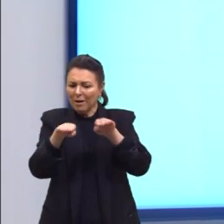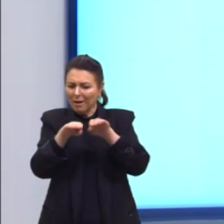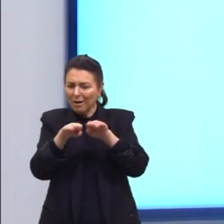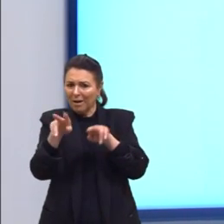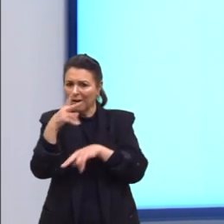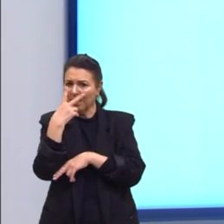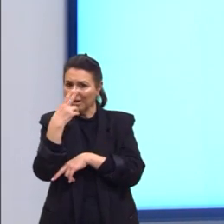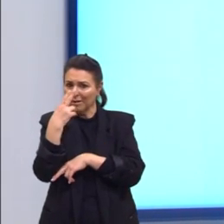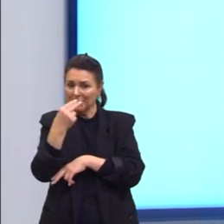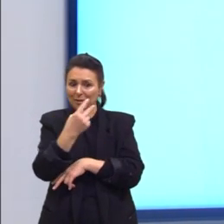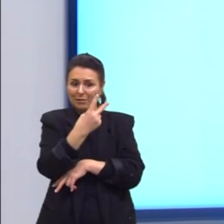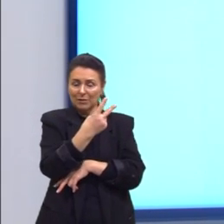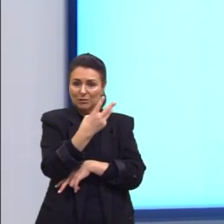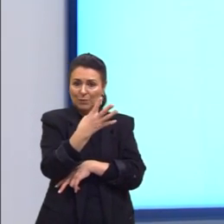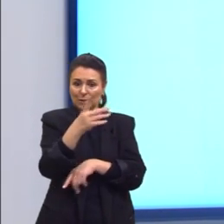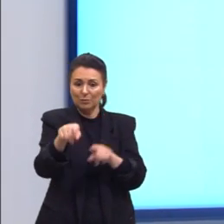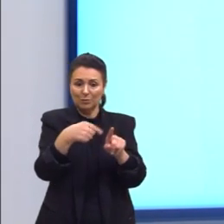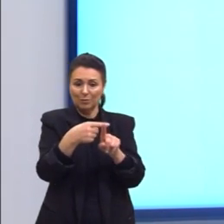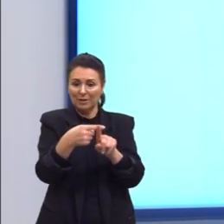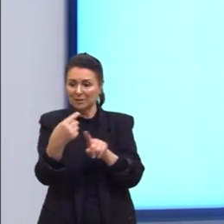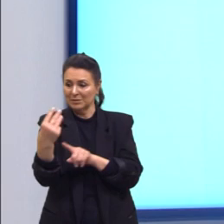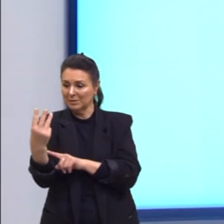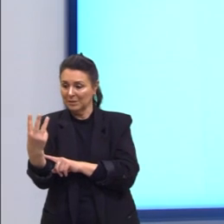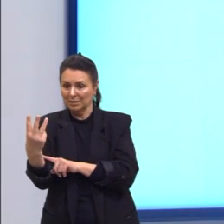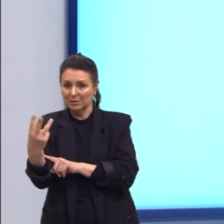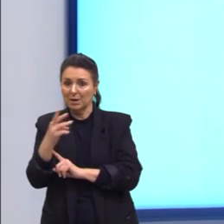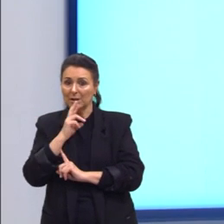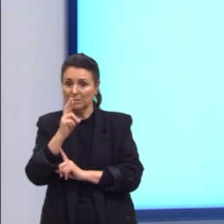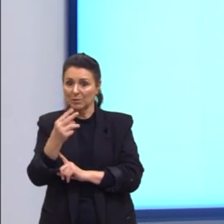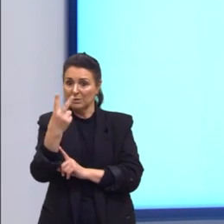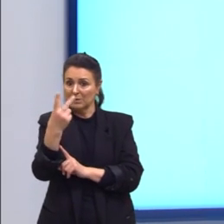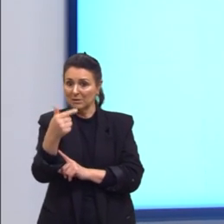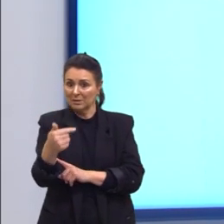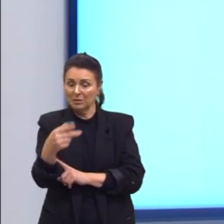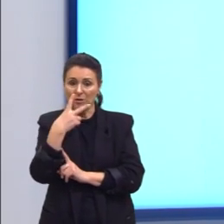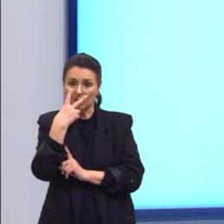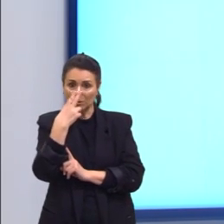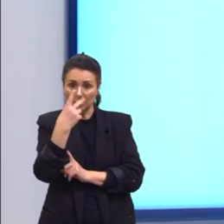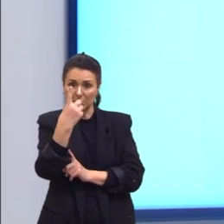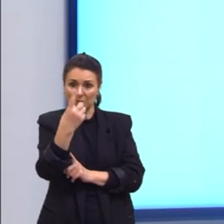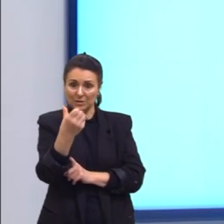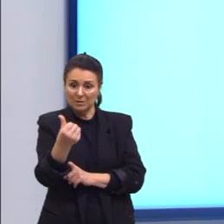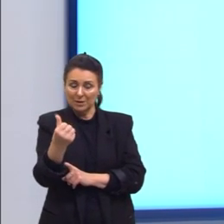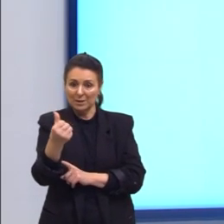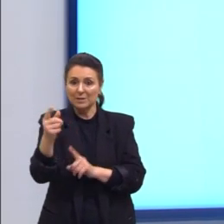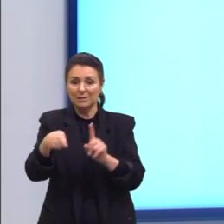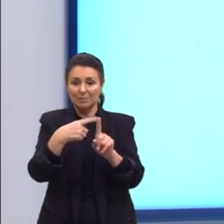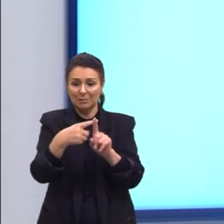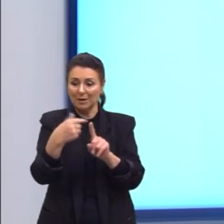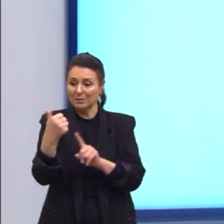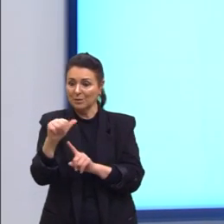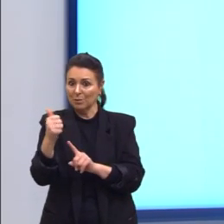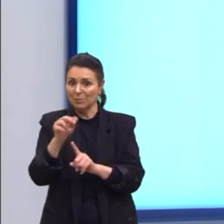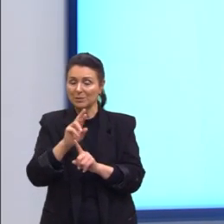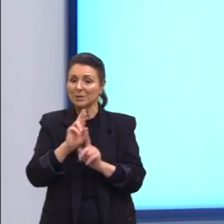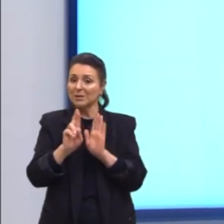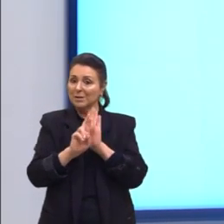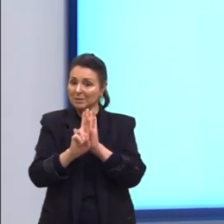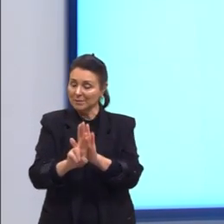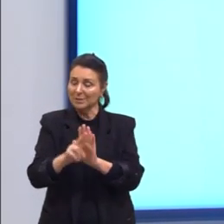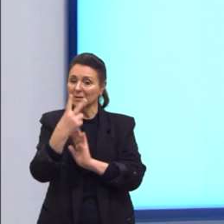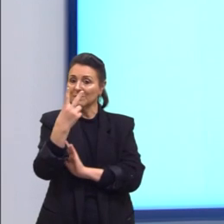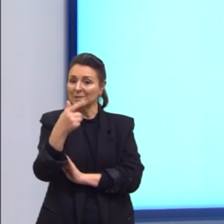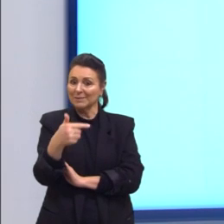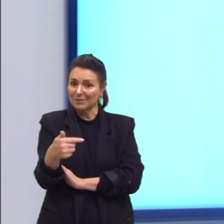24 mais 3, que representa 27, é igual a 16 mais 11, que também representa 27.